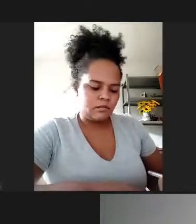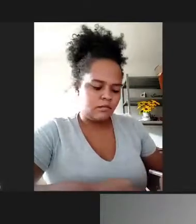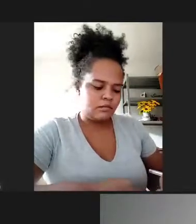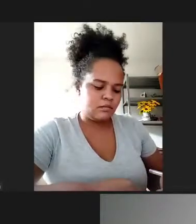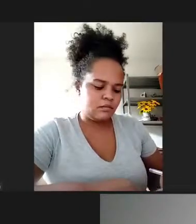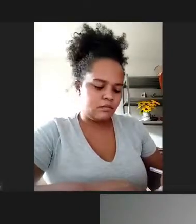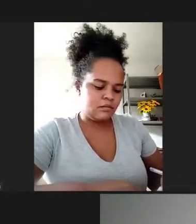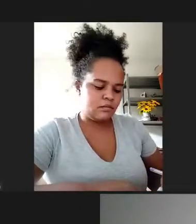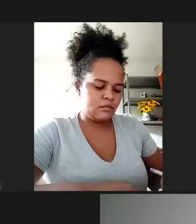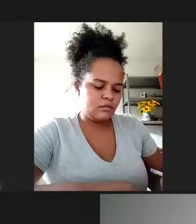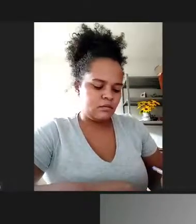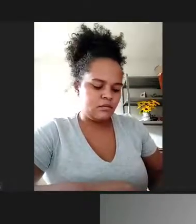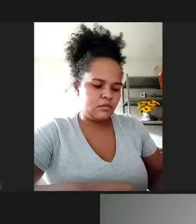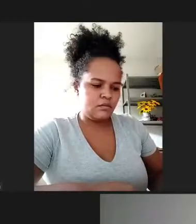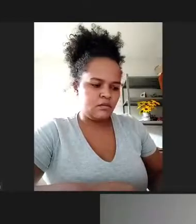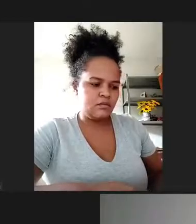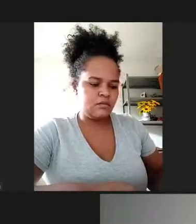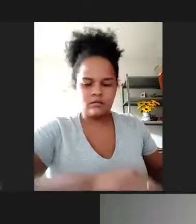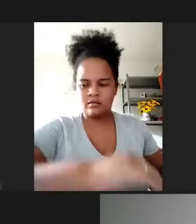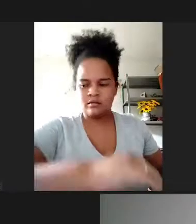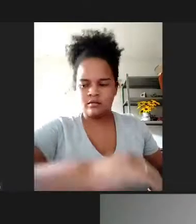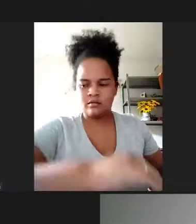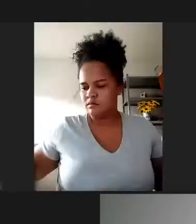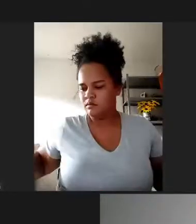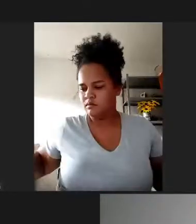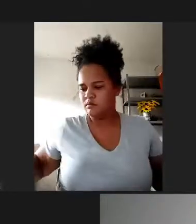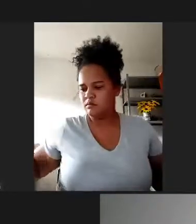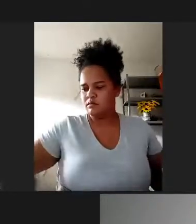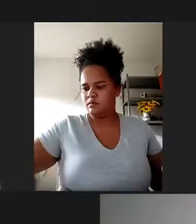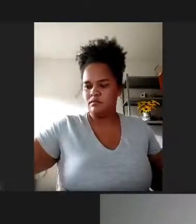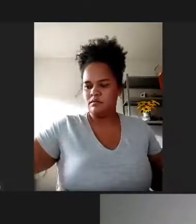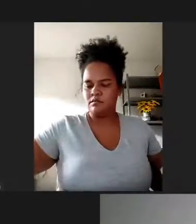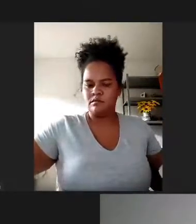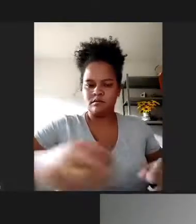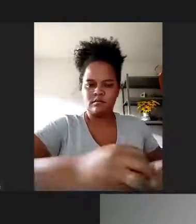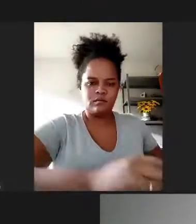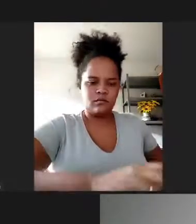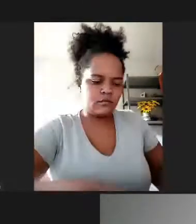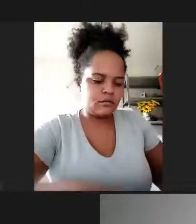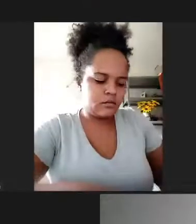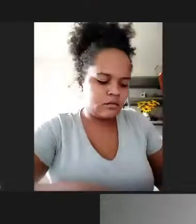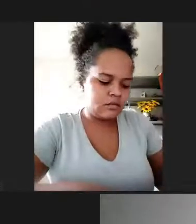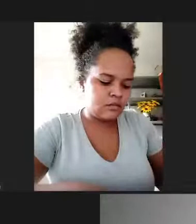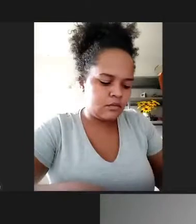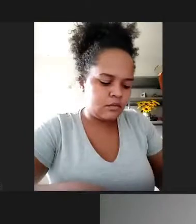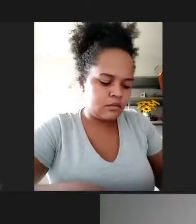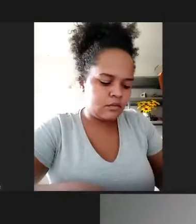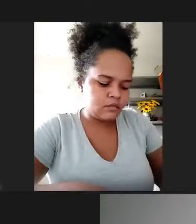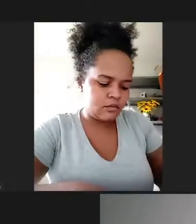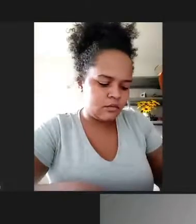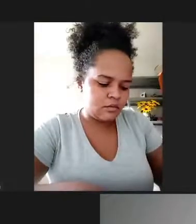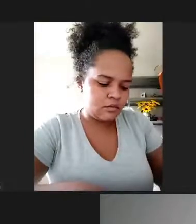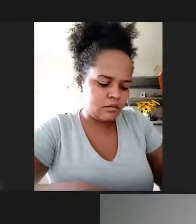Mas é uma coisa novíssima também, que, enfim, a gente pode verificar, estudar, discutir. Navega, por favor. Senhor presidente,